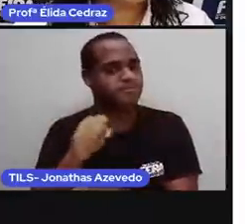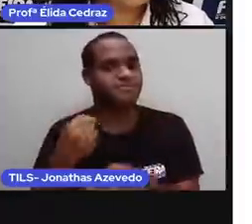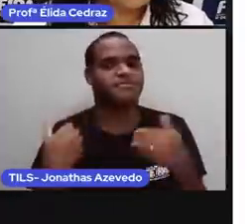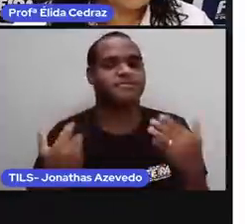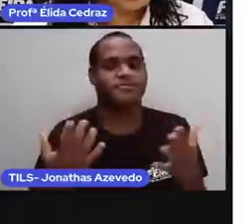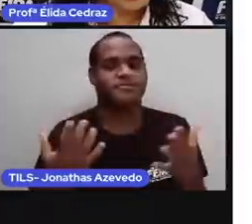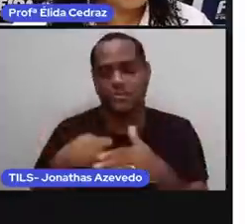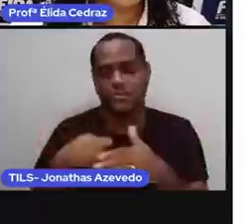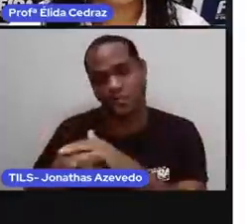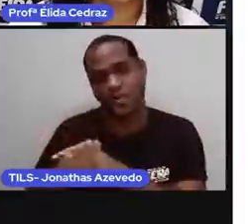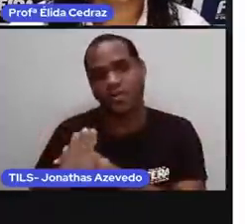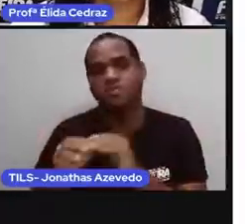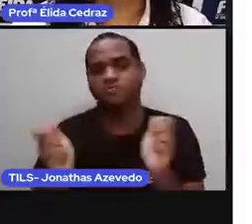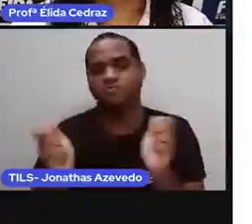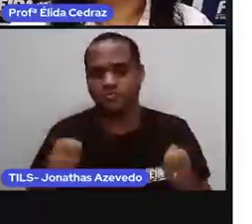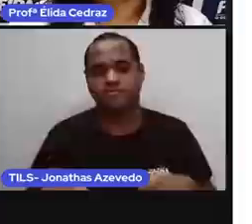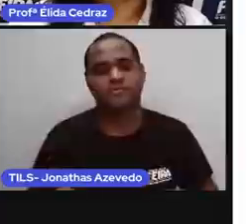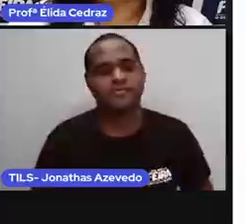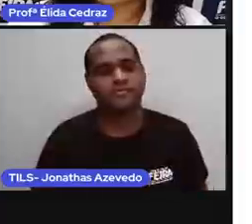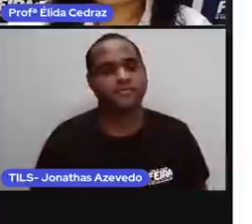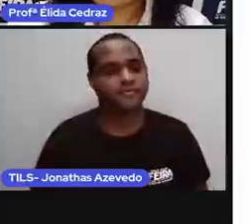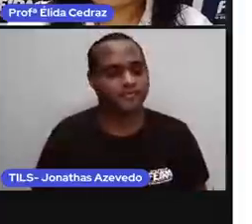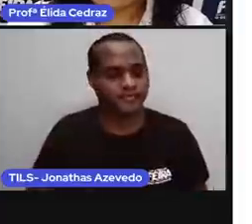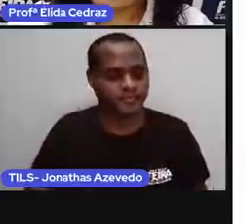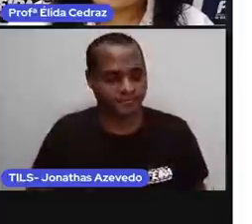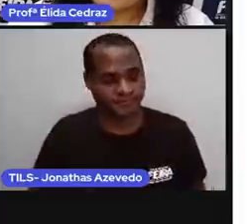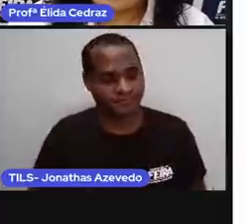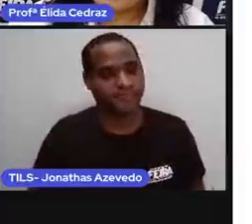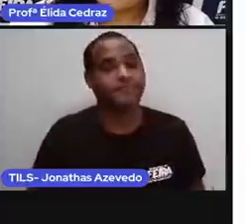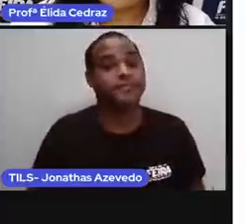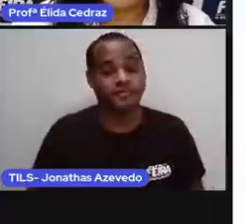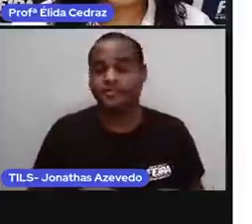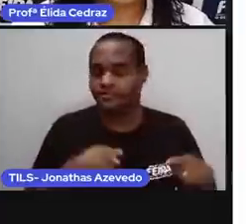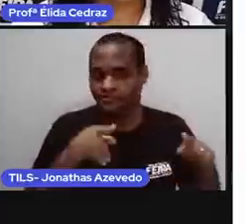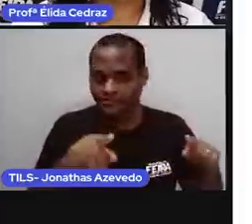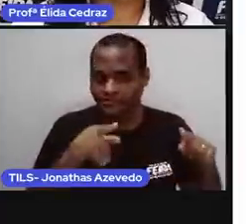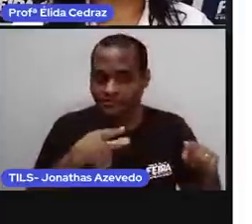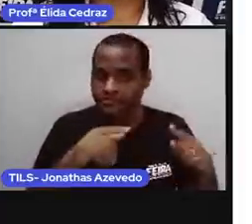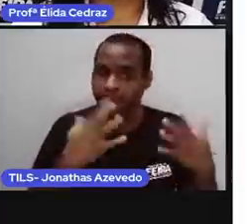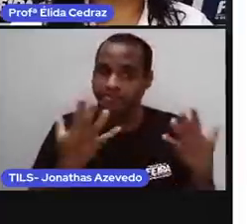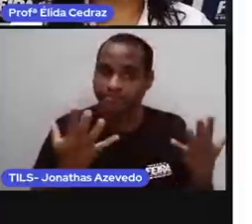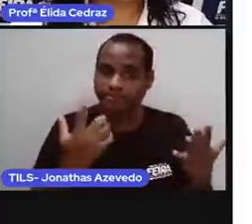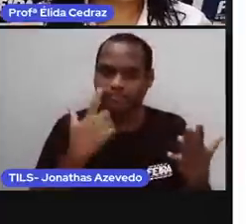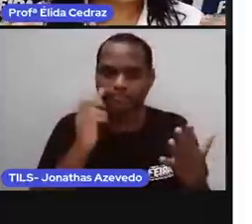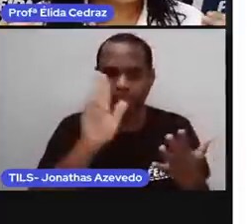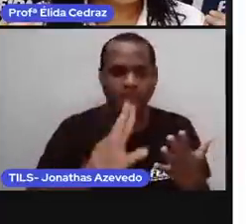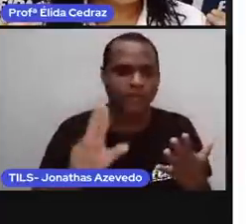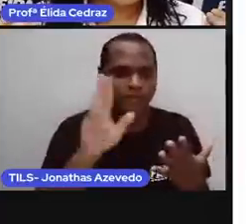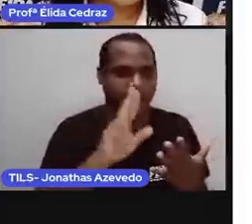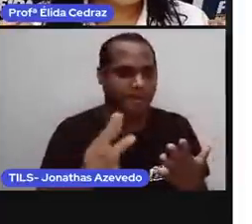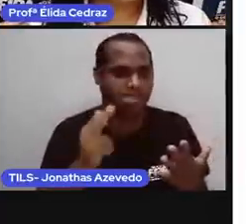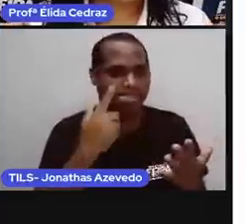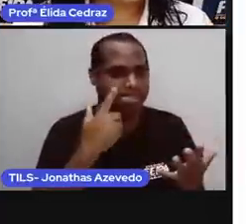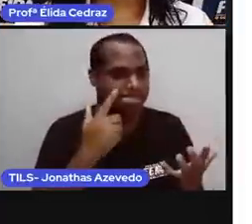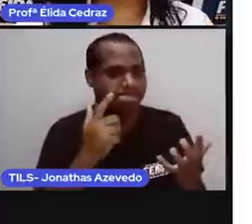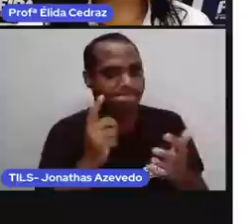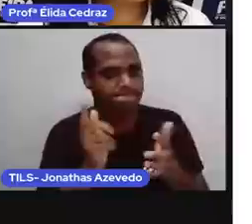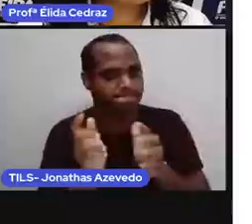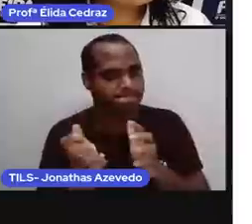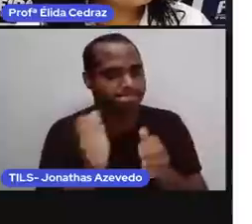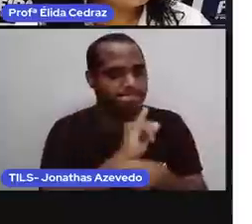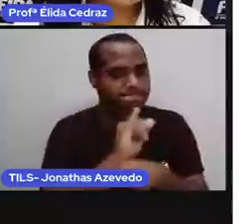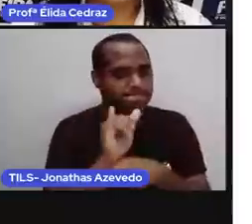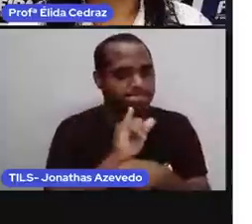Bota lá na caixinha de novo. Você pode utilizar a estratégia que você achar